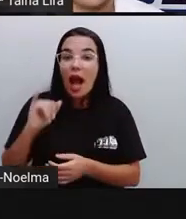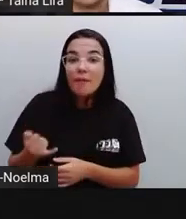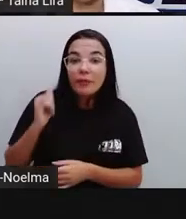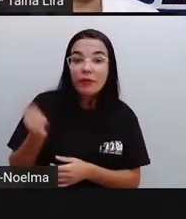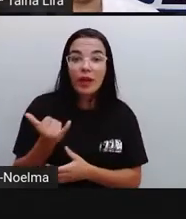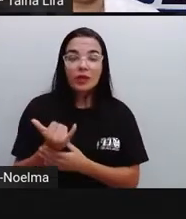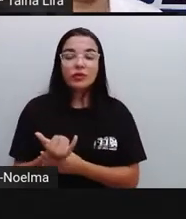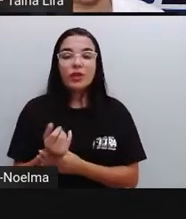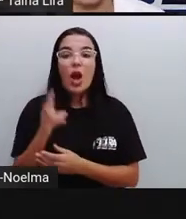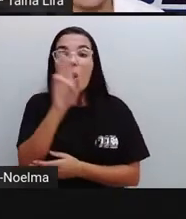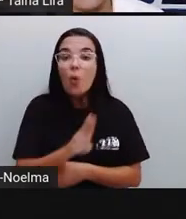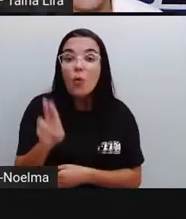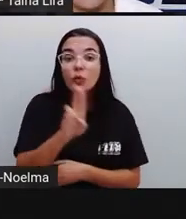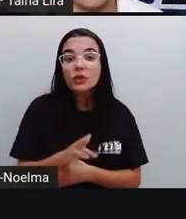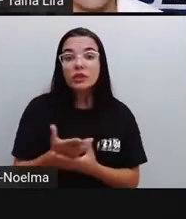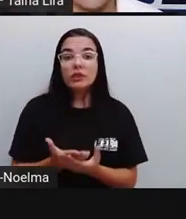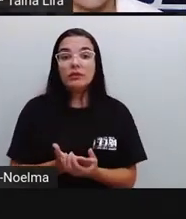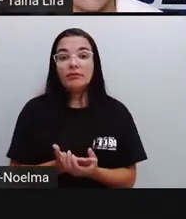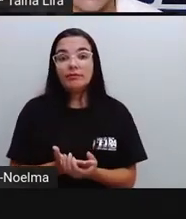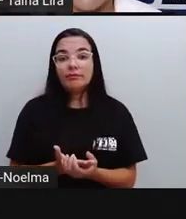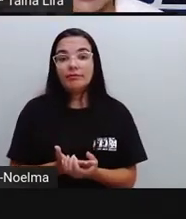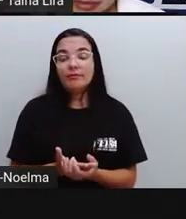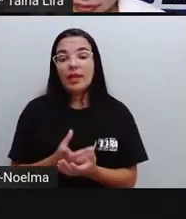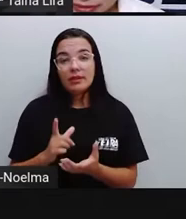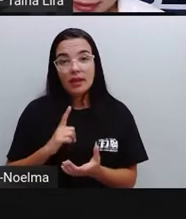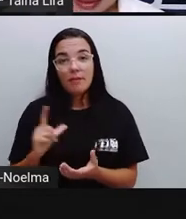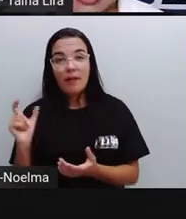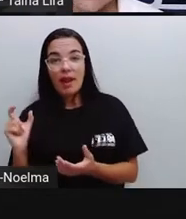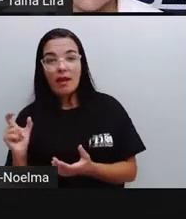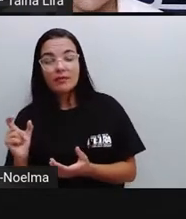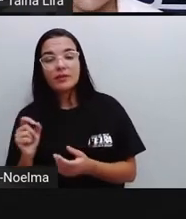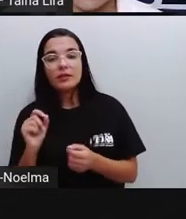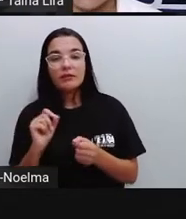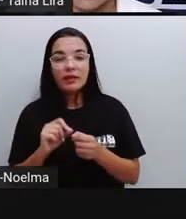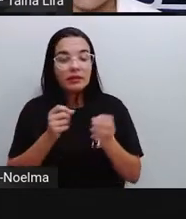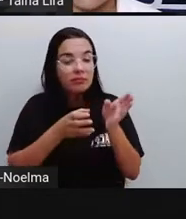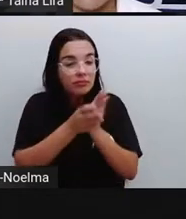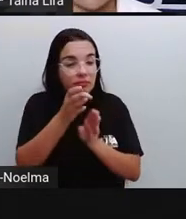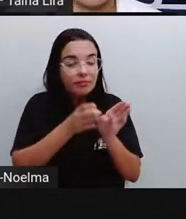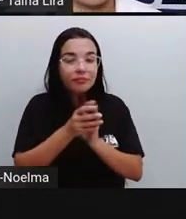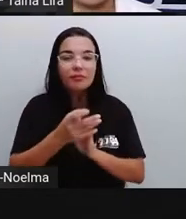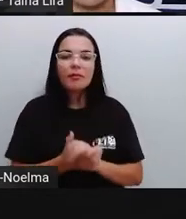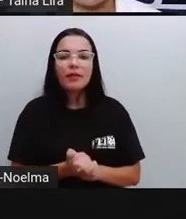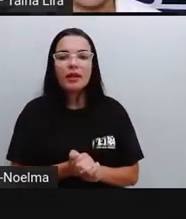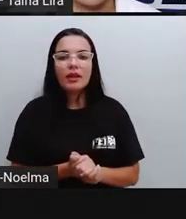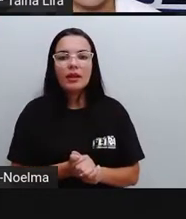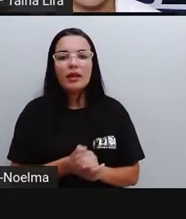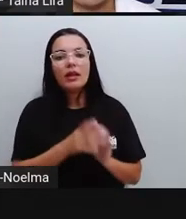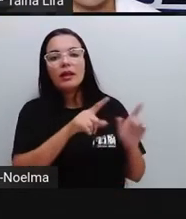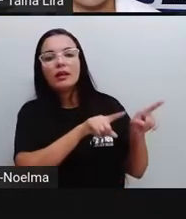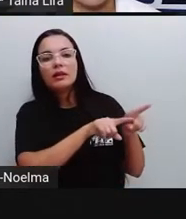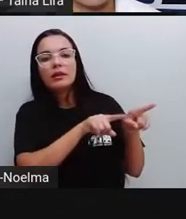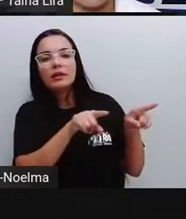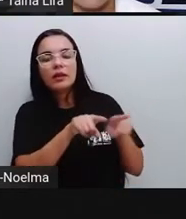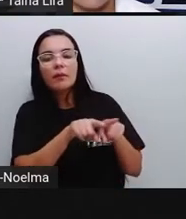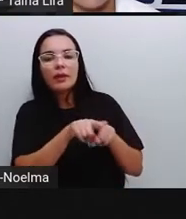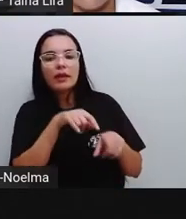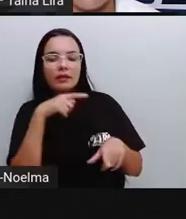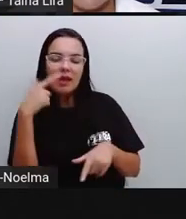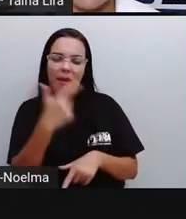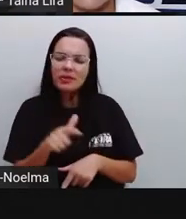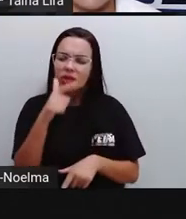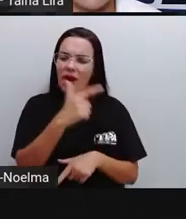aproveite, use, tá? E aqui, jogos de palavras como algumas repetições,